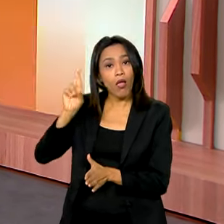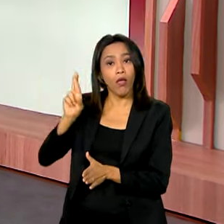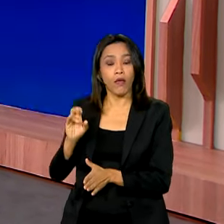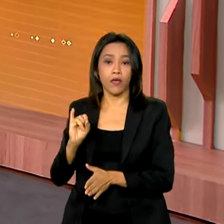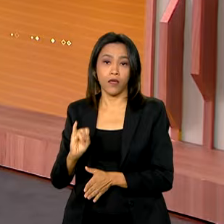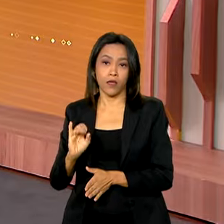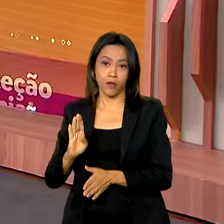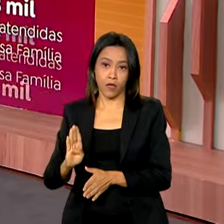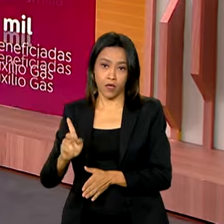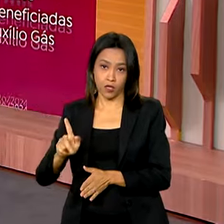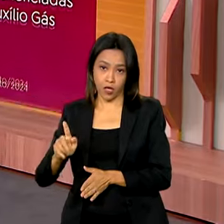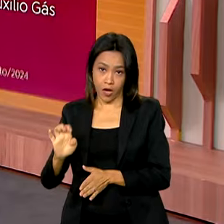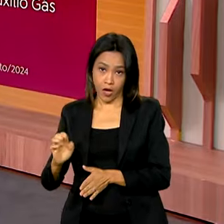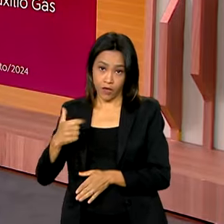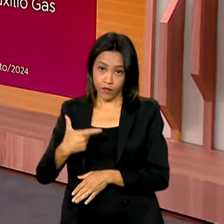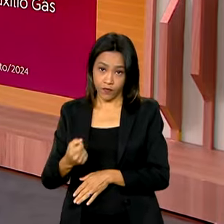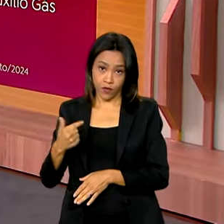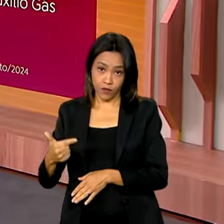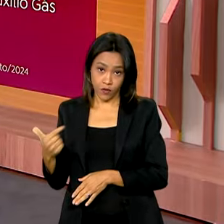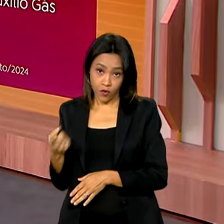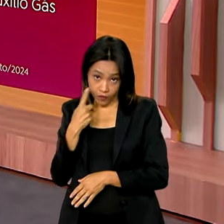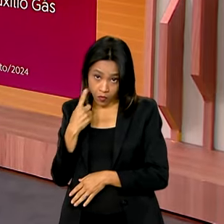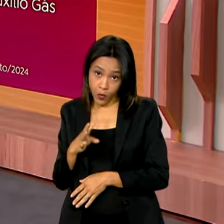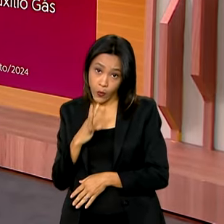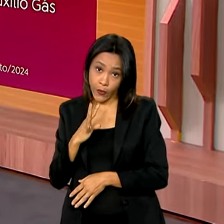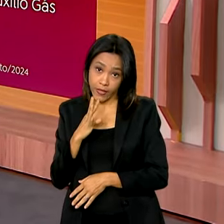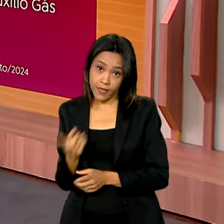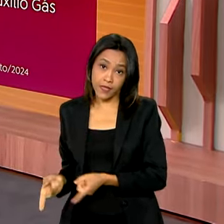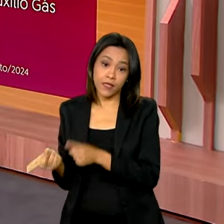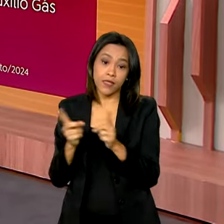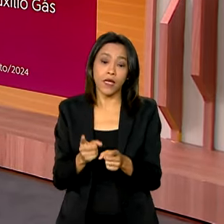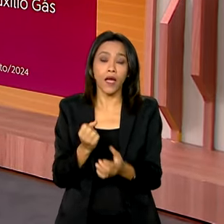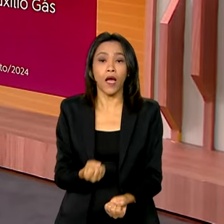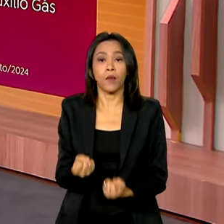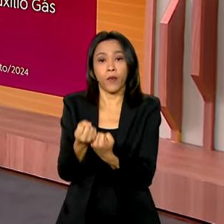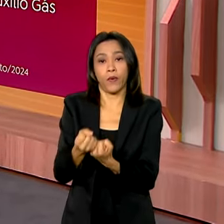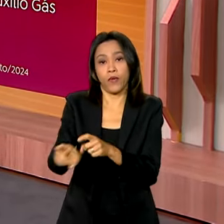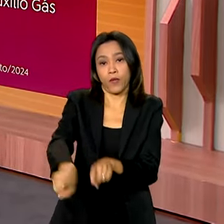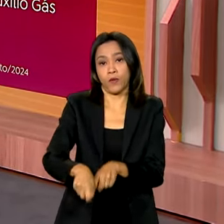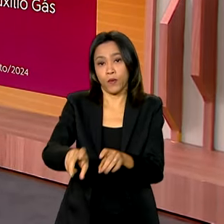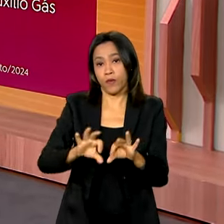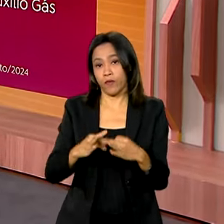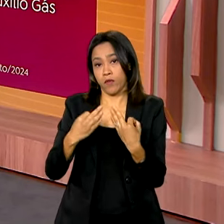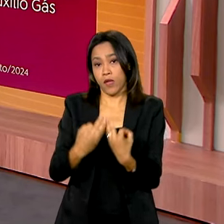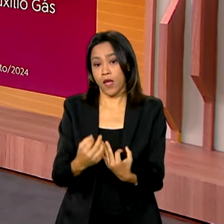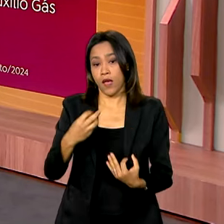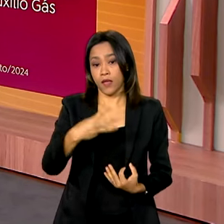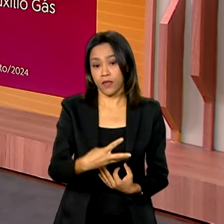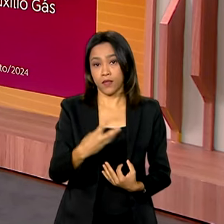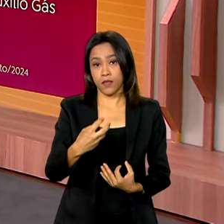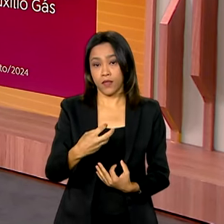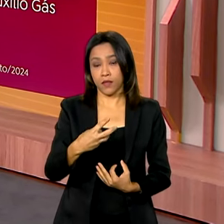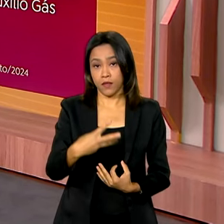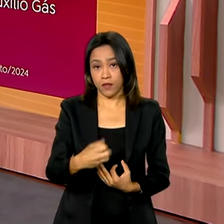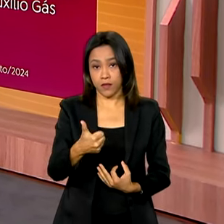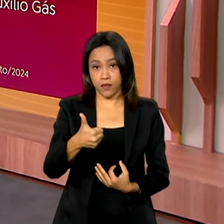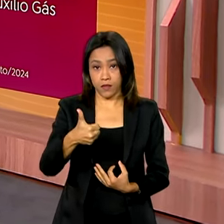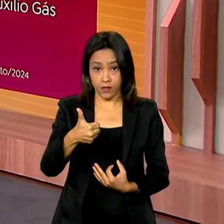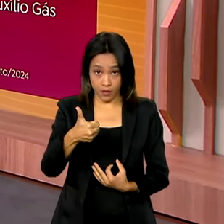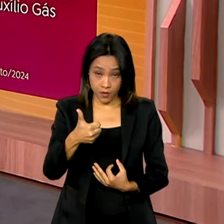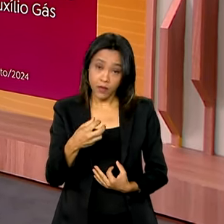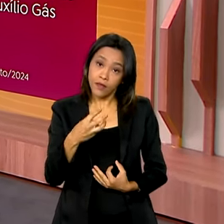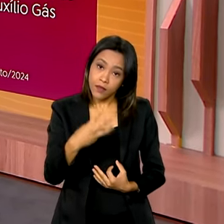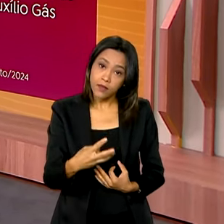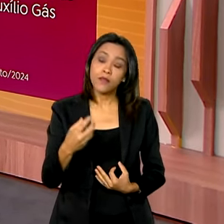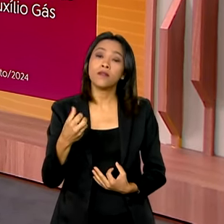2022. Vamos saber mais sobre esse município. Apoio à agricultura familiar. Nós temos 330 contratos de financiamentos do PRONAF,